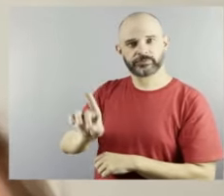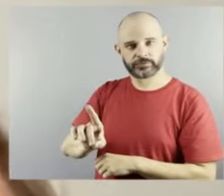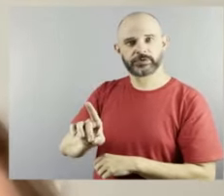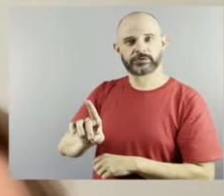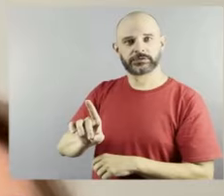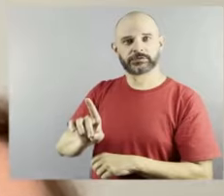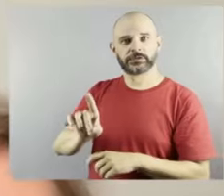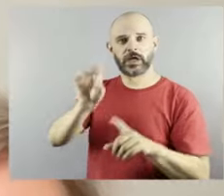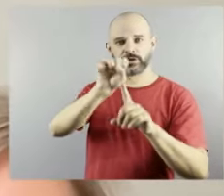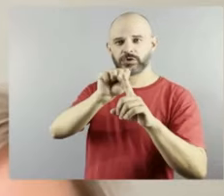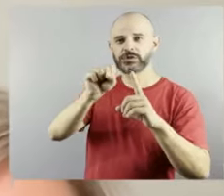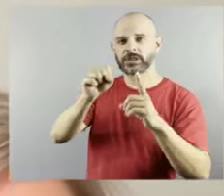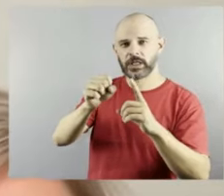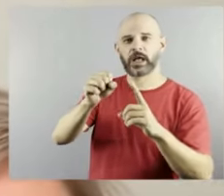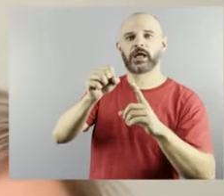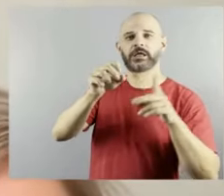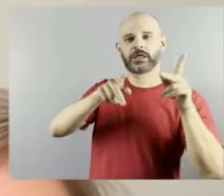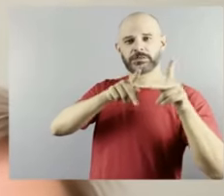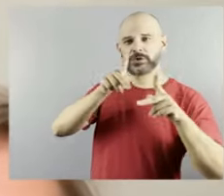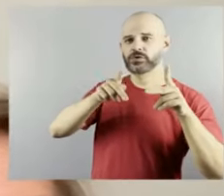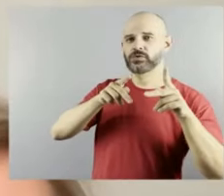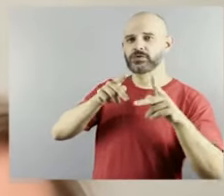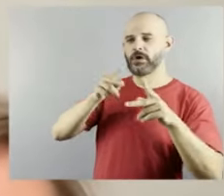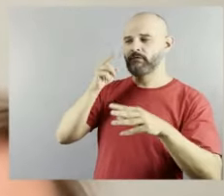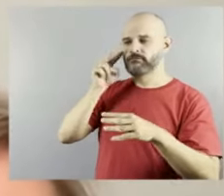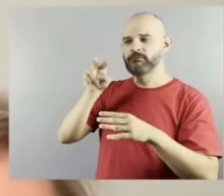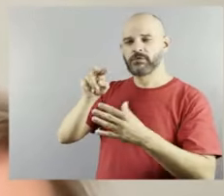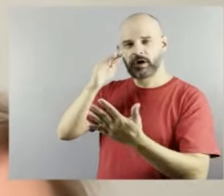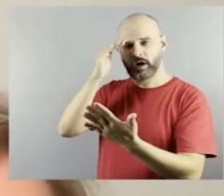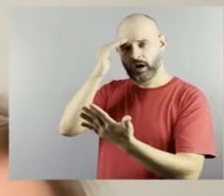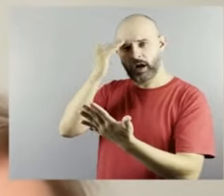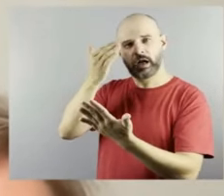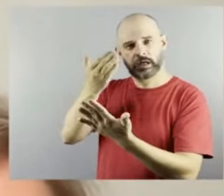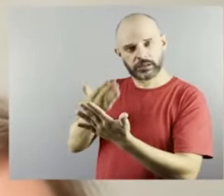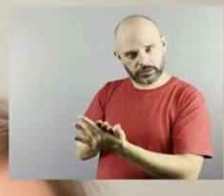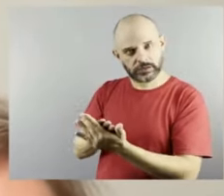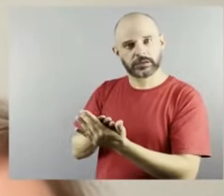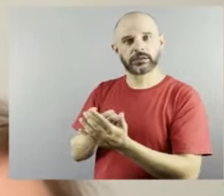na verdade que tem que somos diversos.